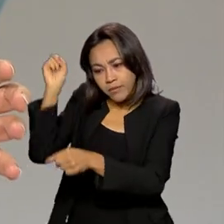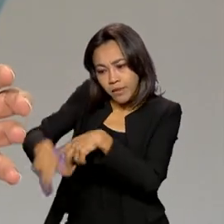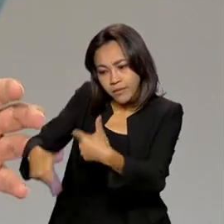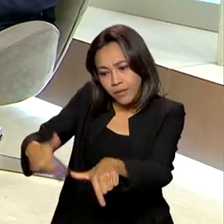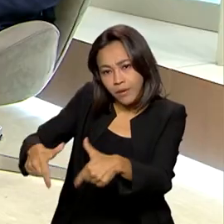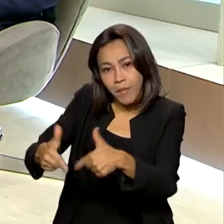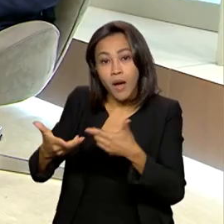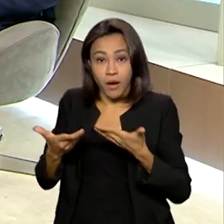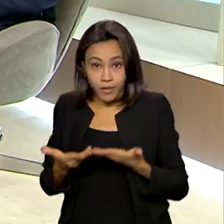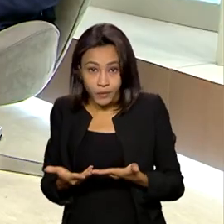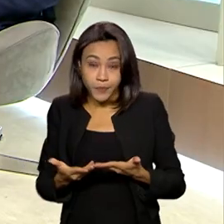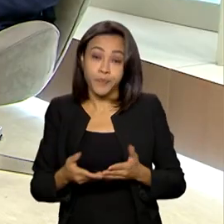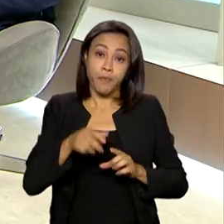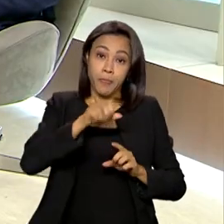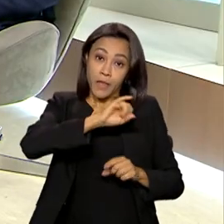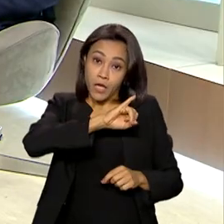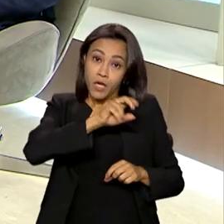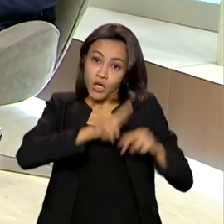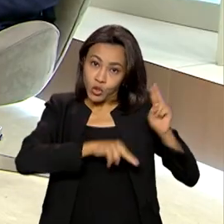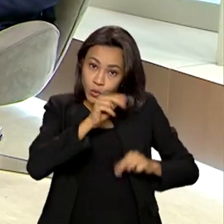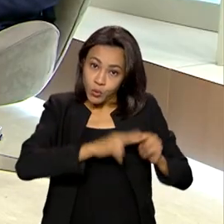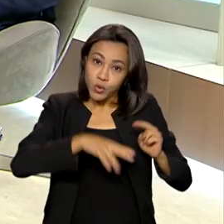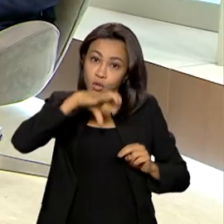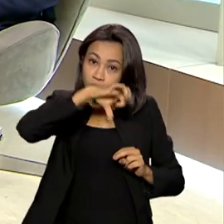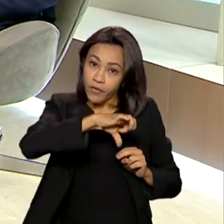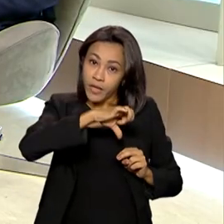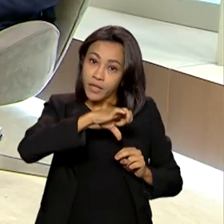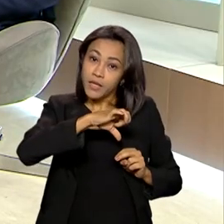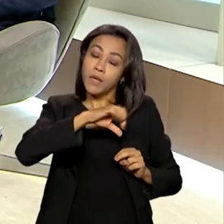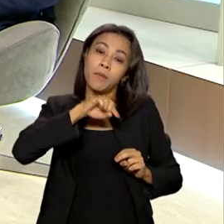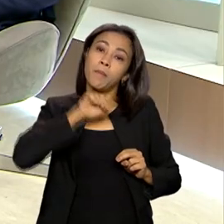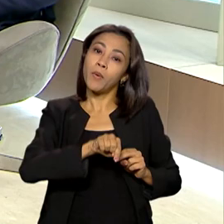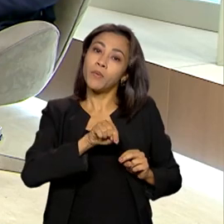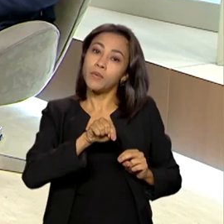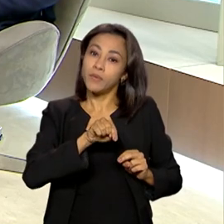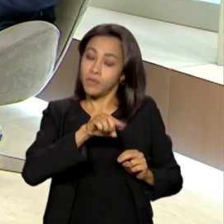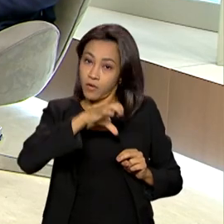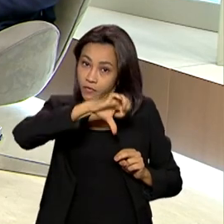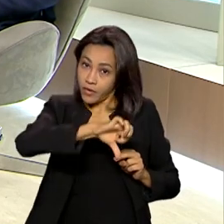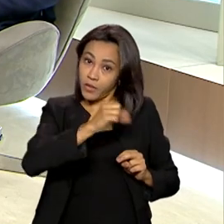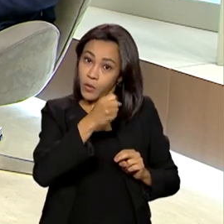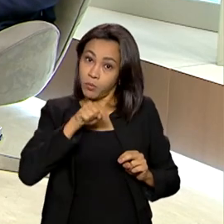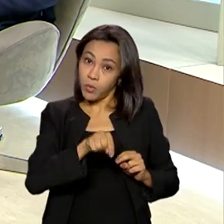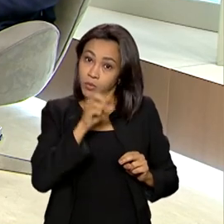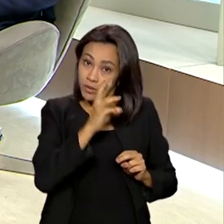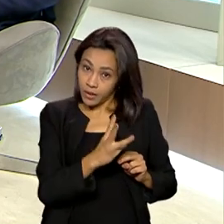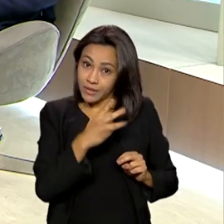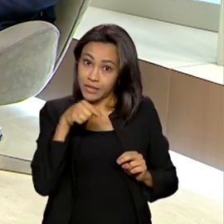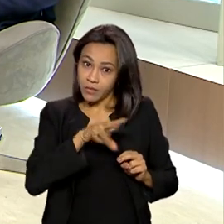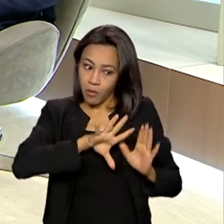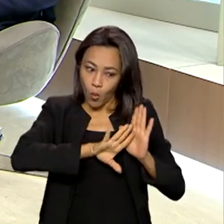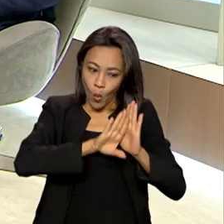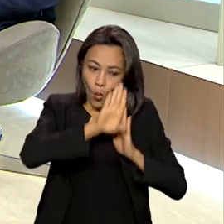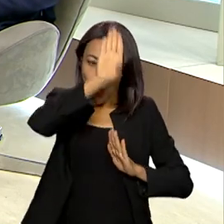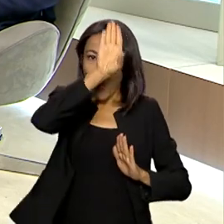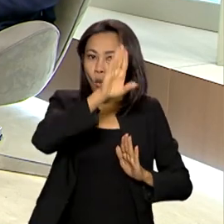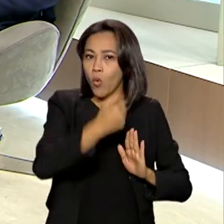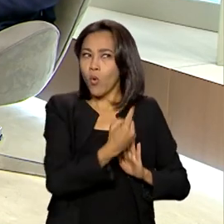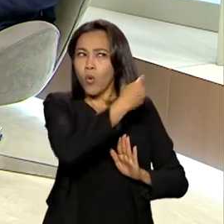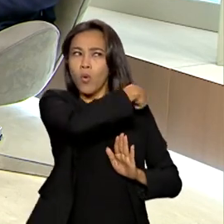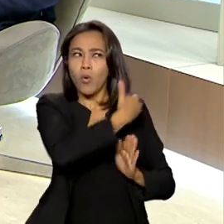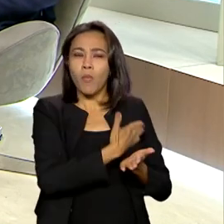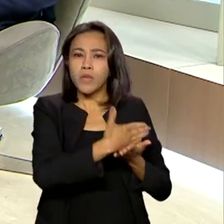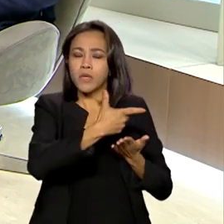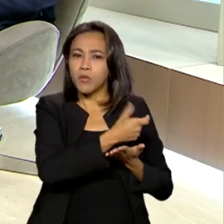ocupação. Em junho, 98,3. São os recordes da série histórica iniciada em 2012. É mais um